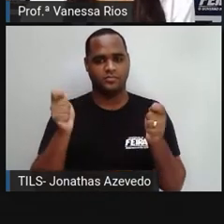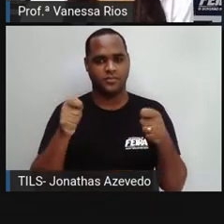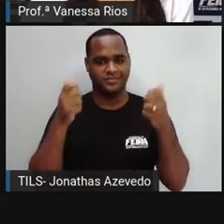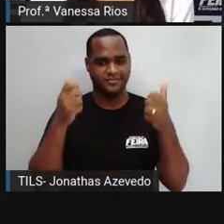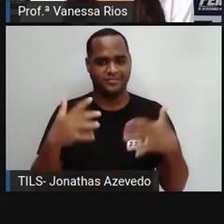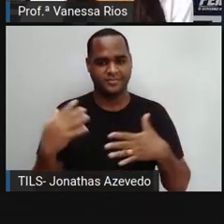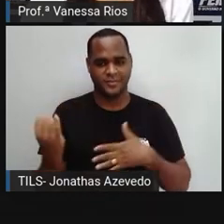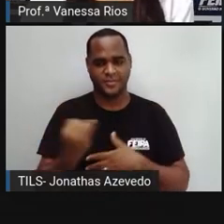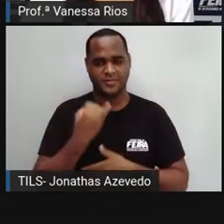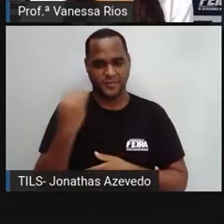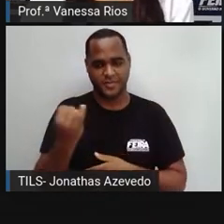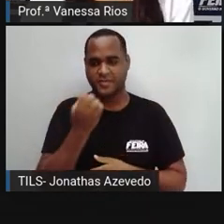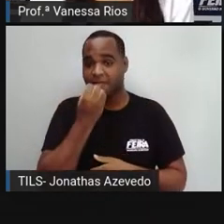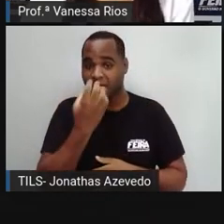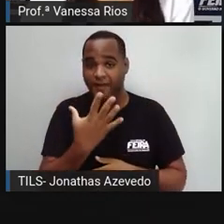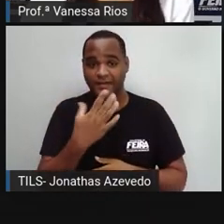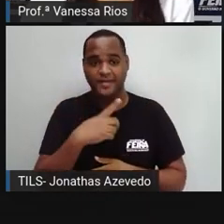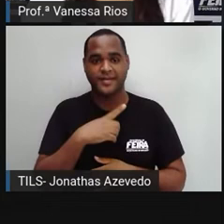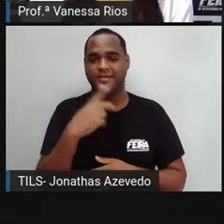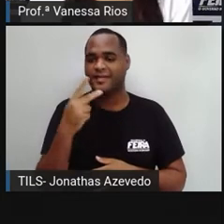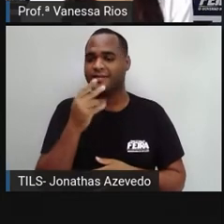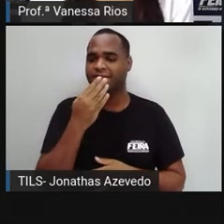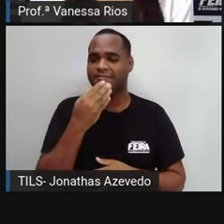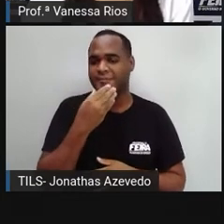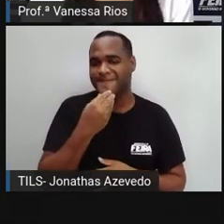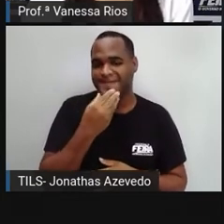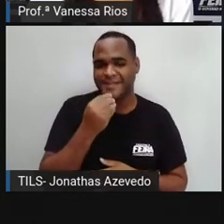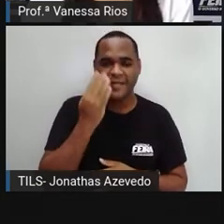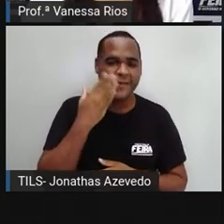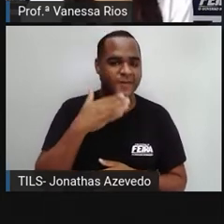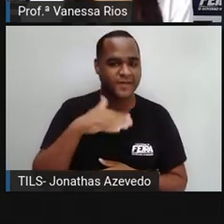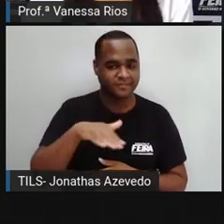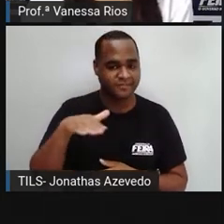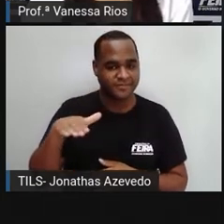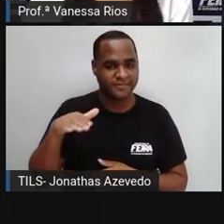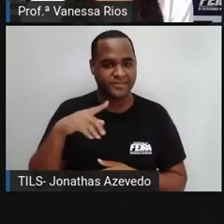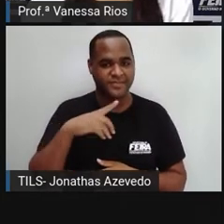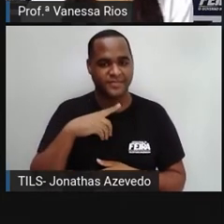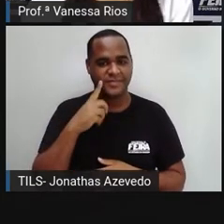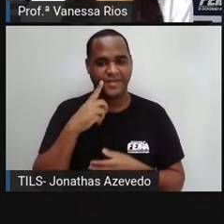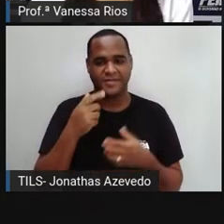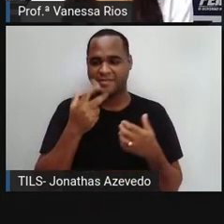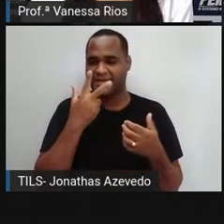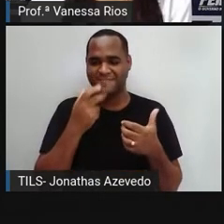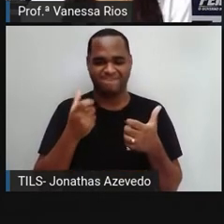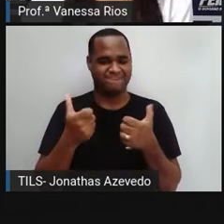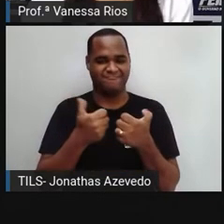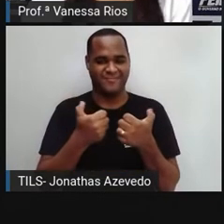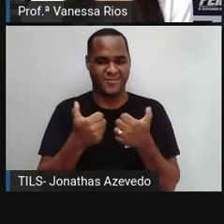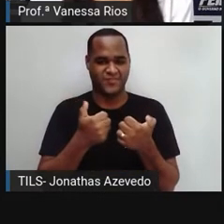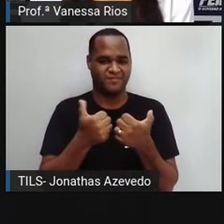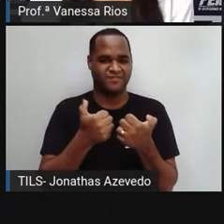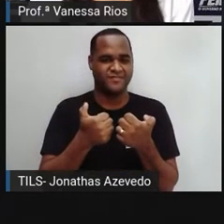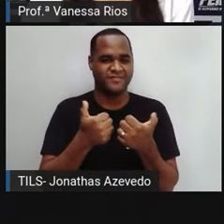Esse outro exemplo aqui é desse menininho, que criou aí um fliperama. Olha só.